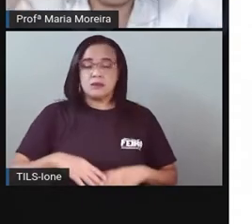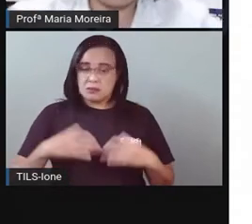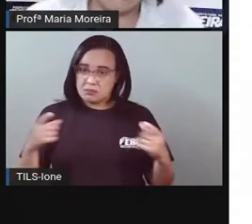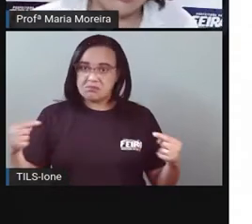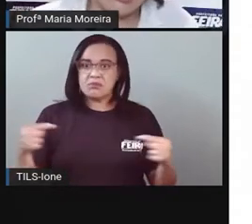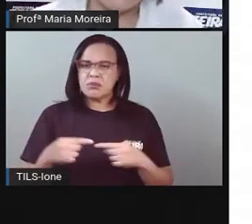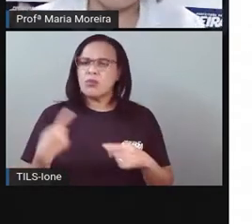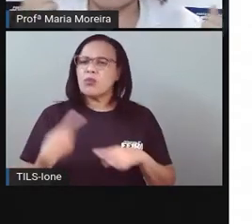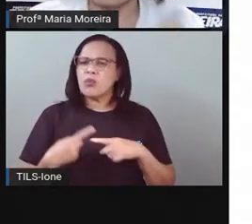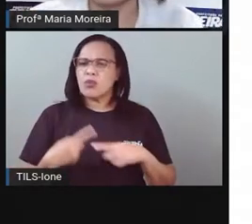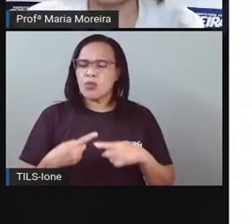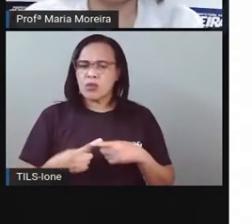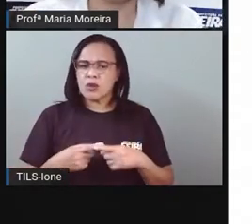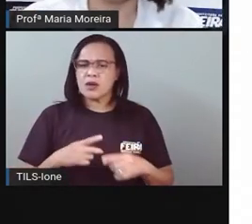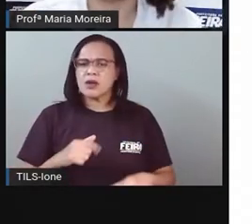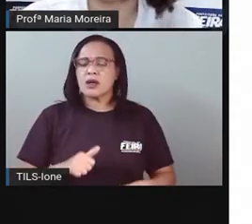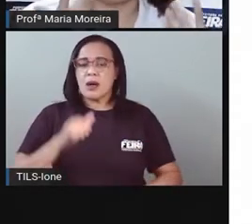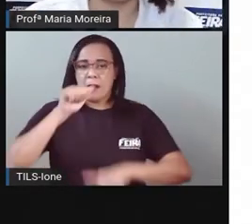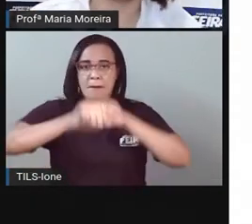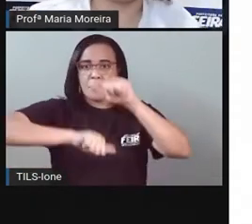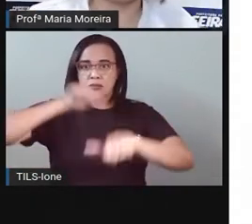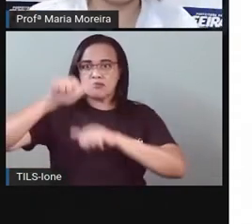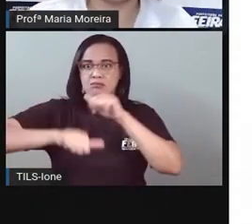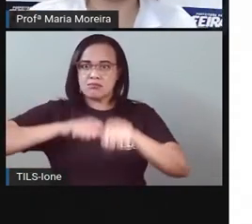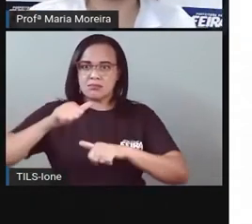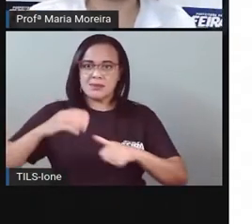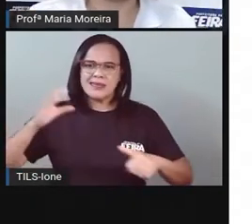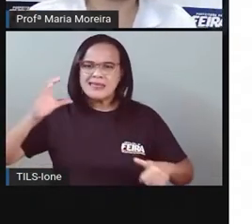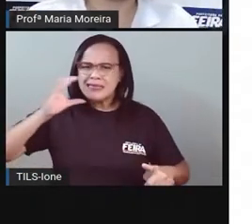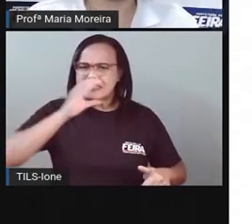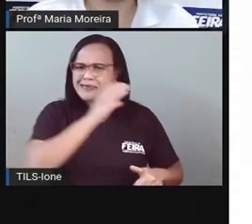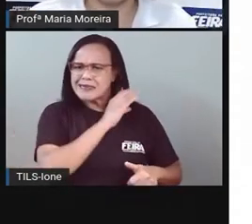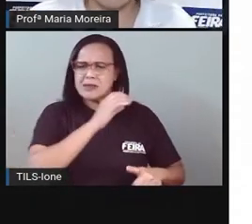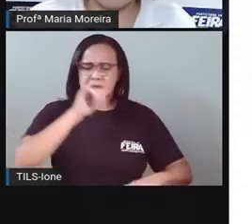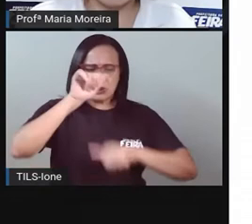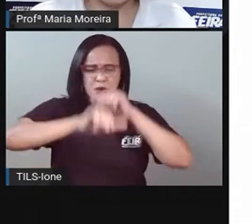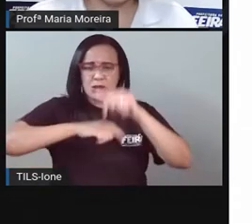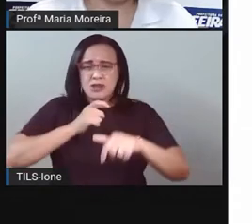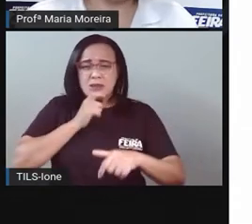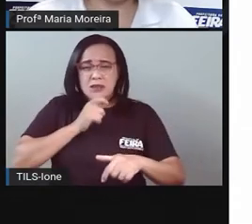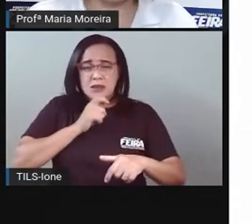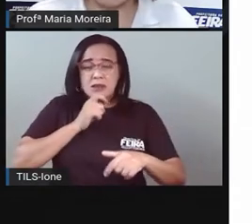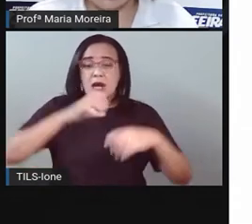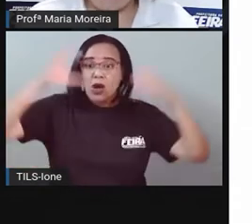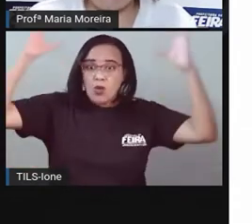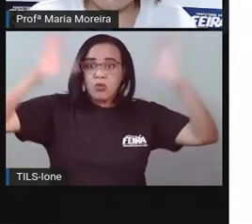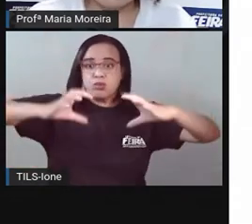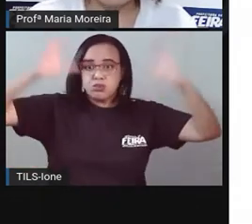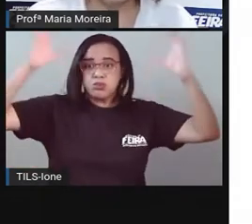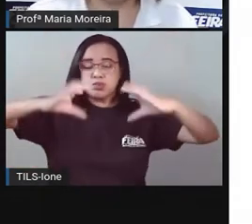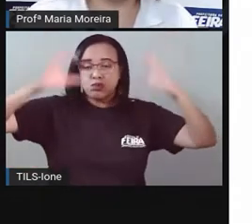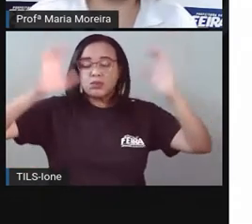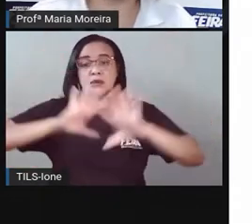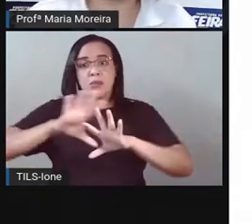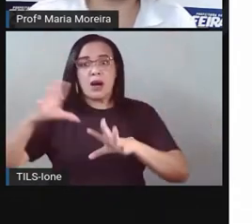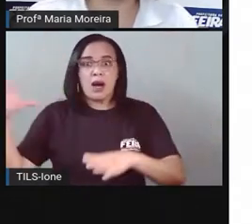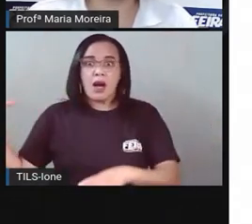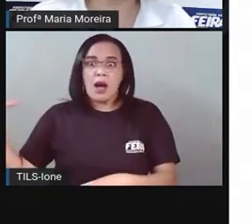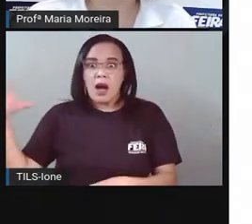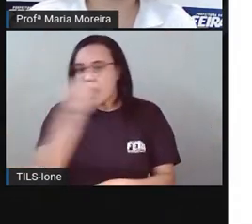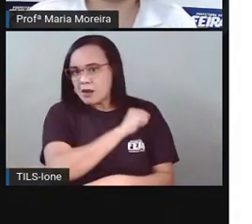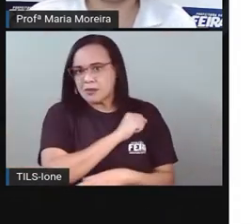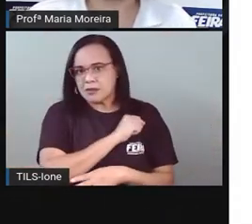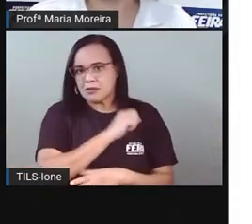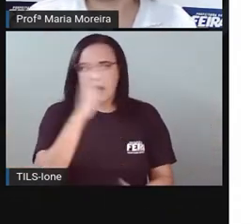térmico aí das nuvens E aí acontecem aquelas chuvas enormes Que são rápidas E tem o quê?